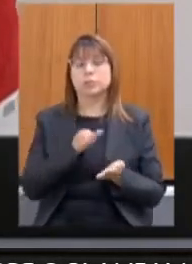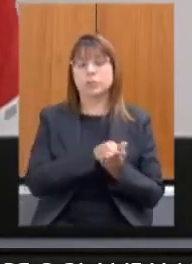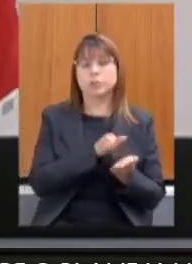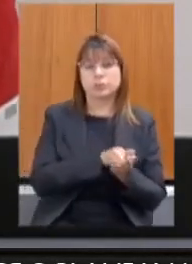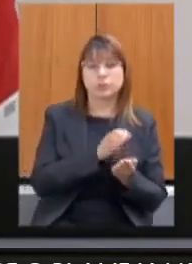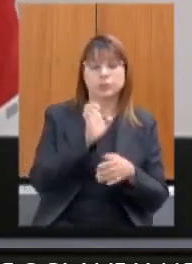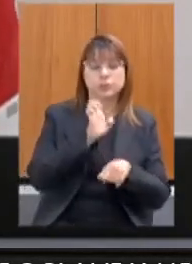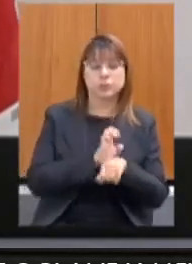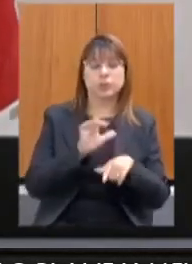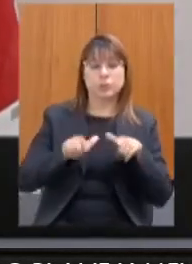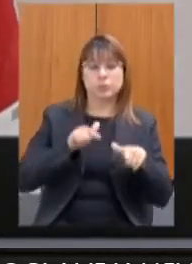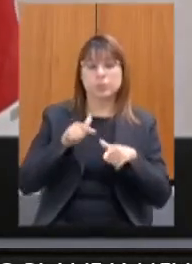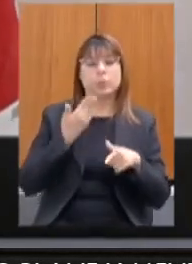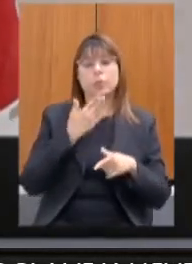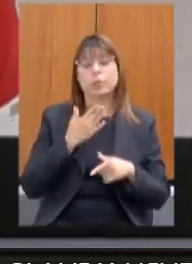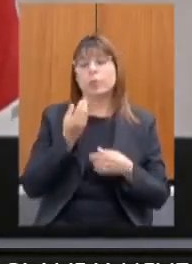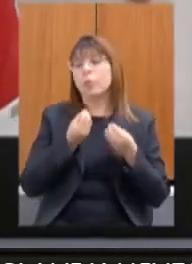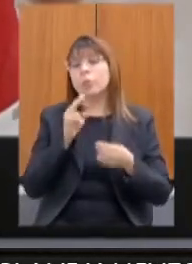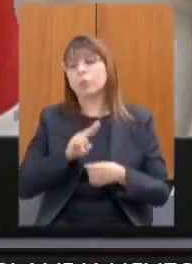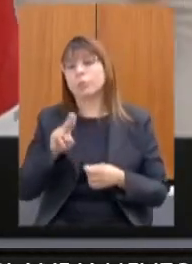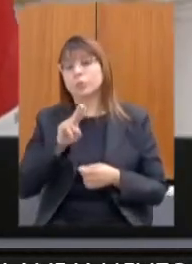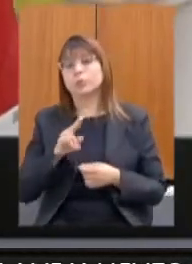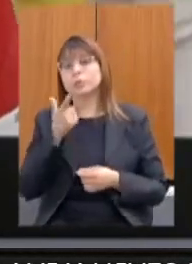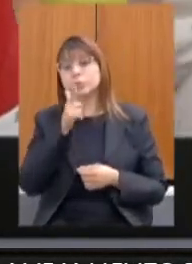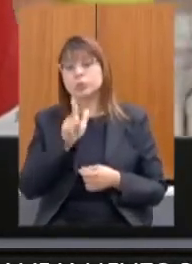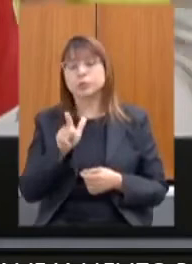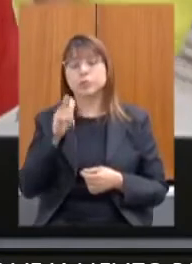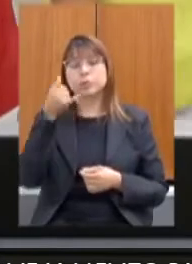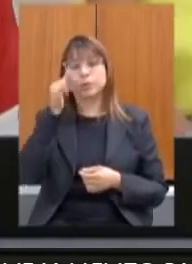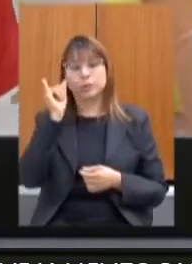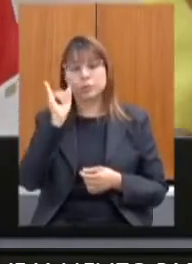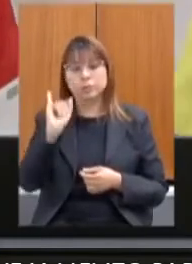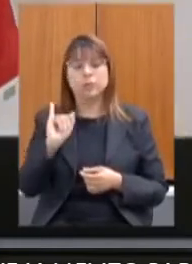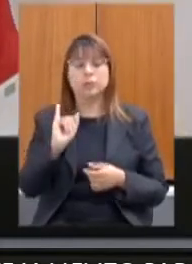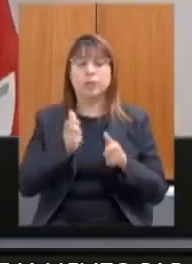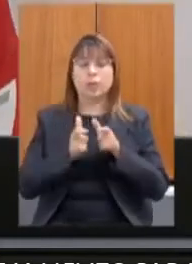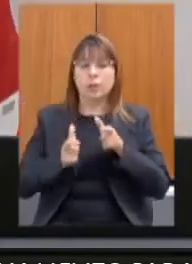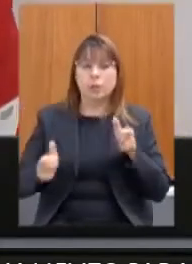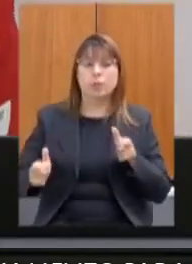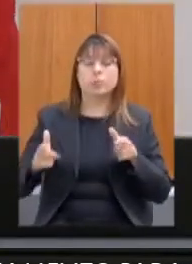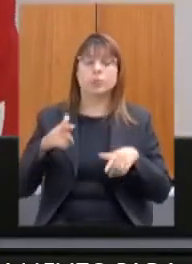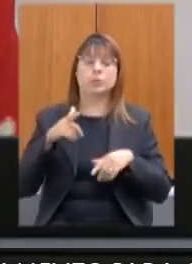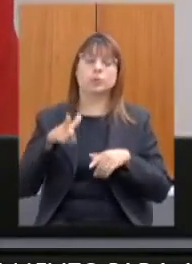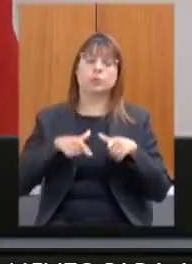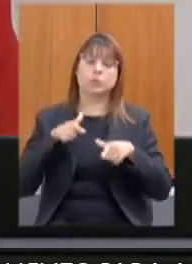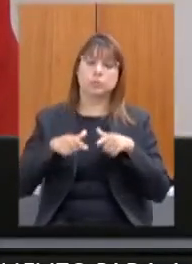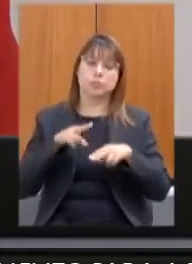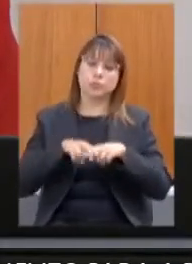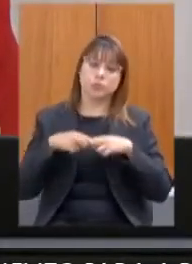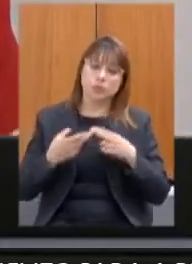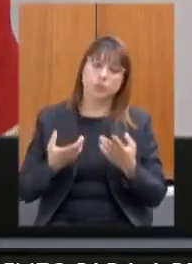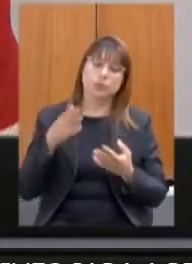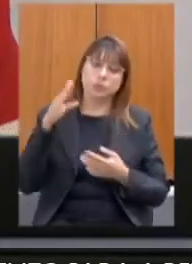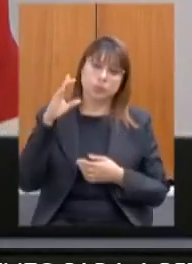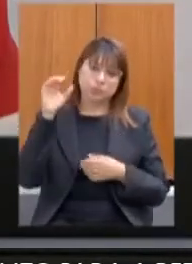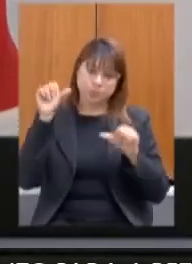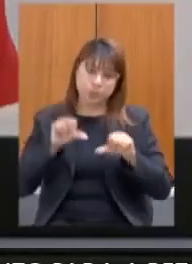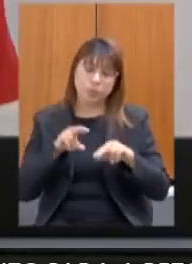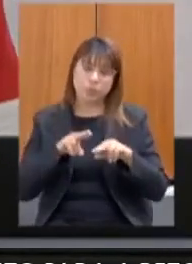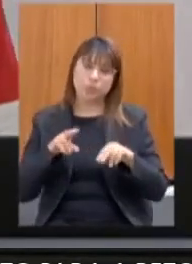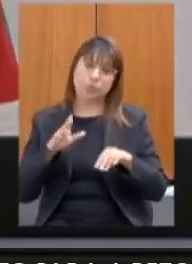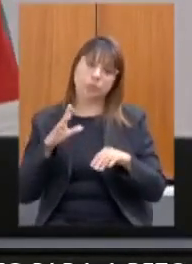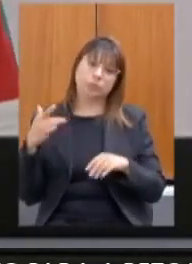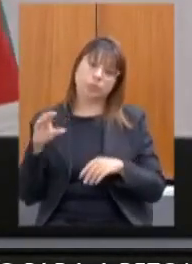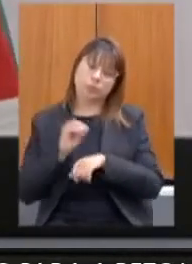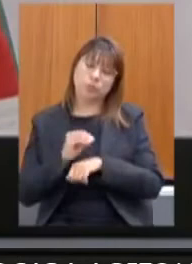e a sua destinação para fazer frente ao desemprego crescente agravado pela crise sanitária e o que isso significa em termos